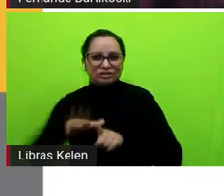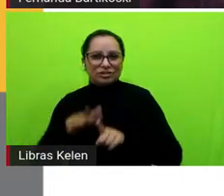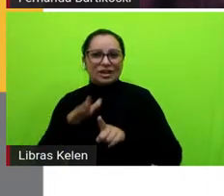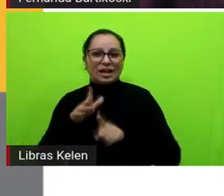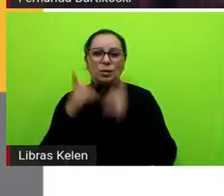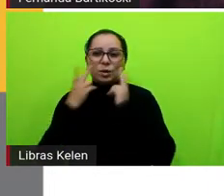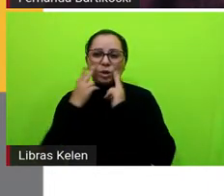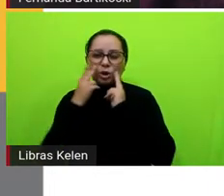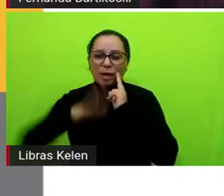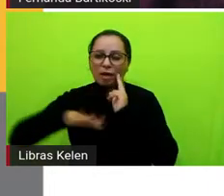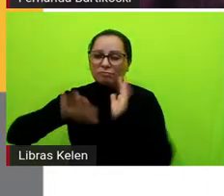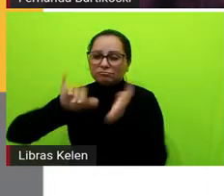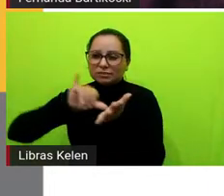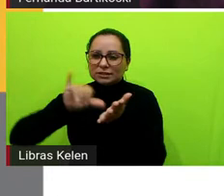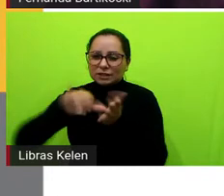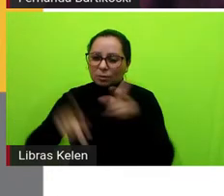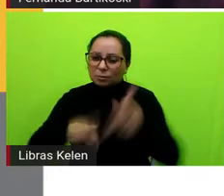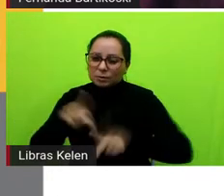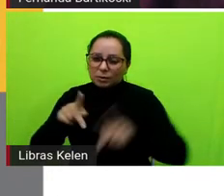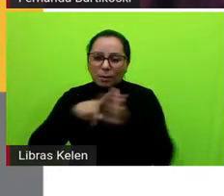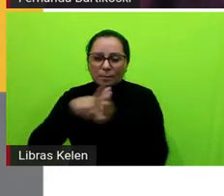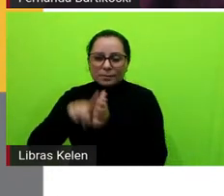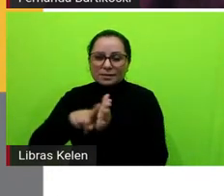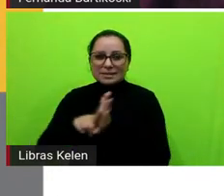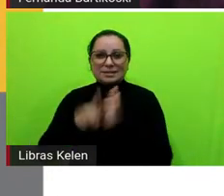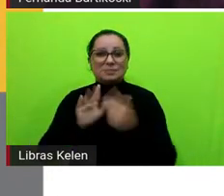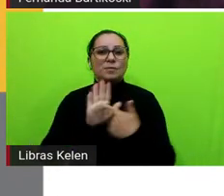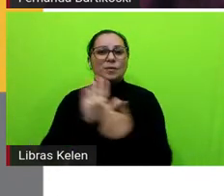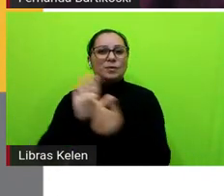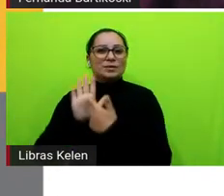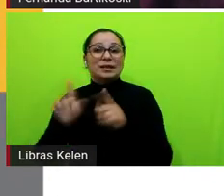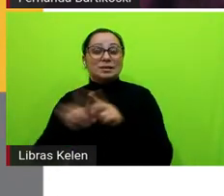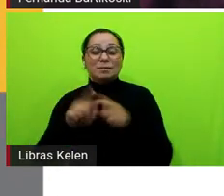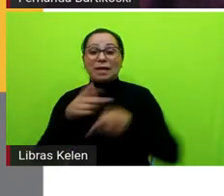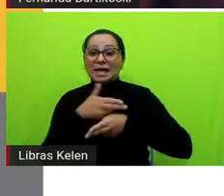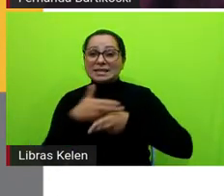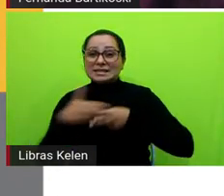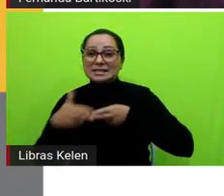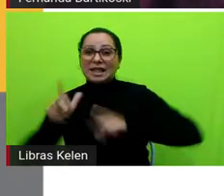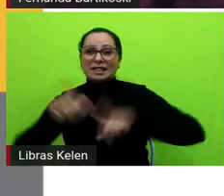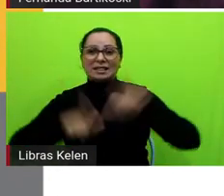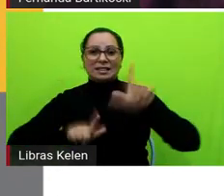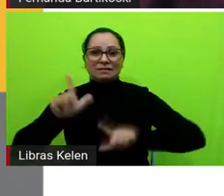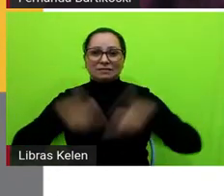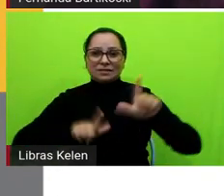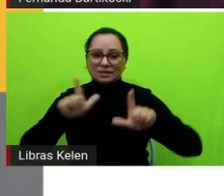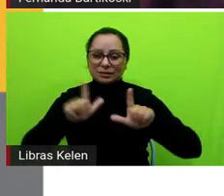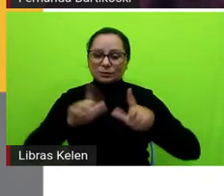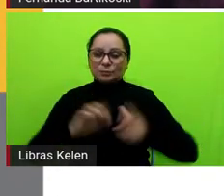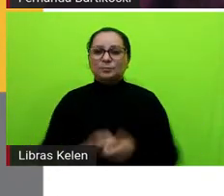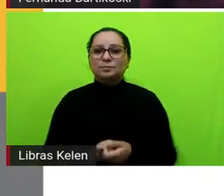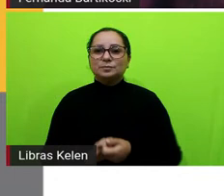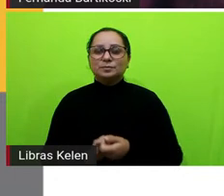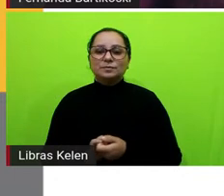centros a gente vê isso aparecer em séries de televisão também né então a gente